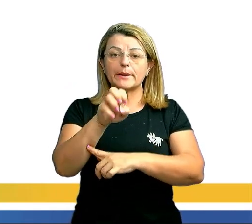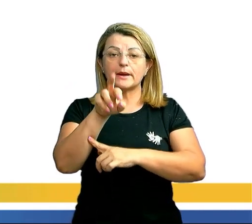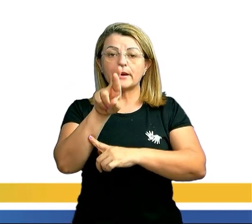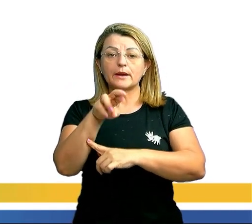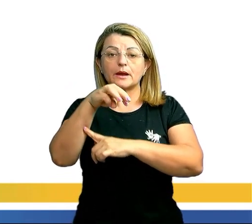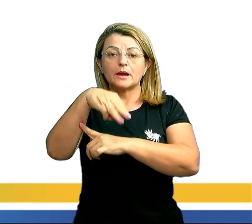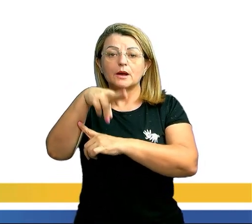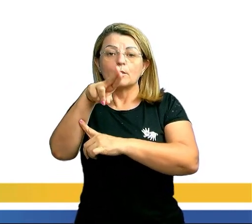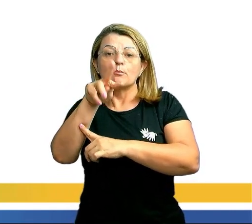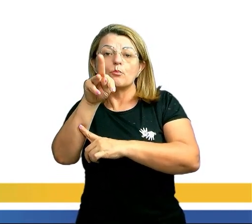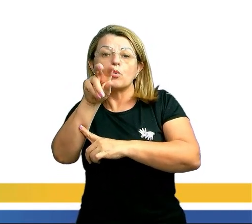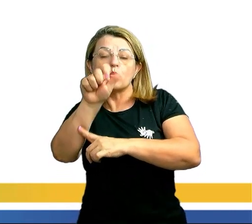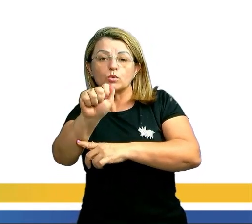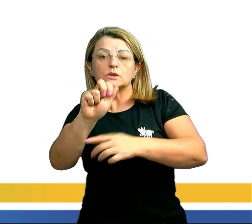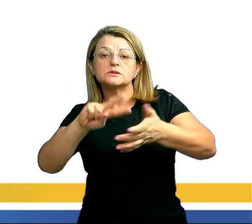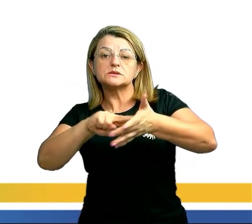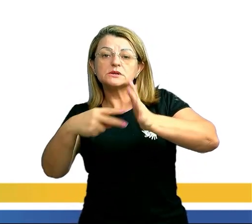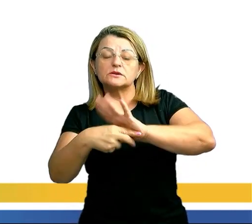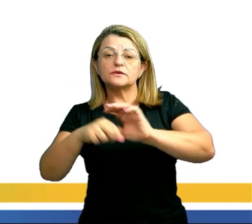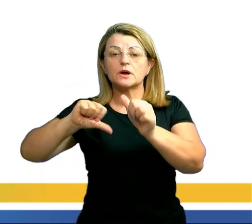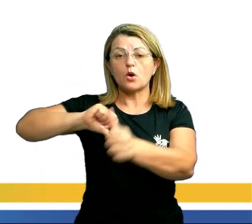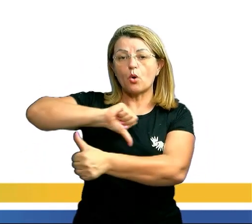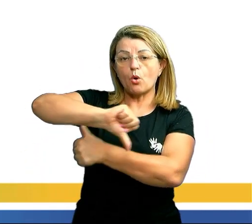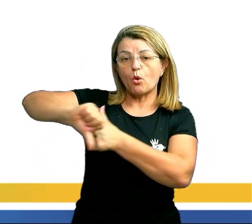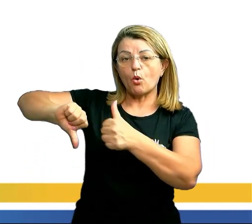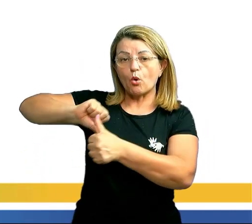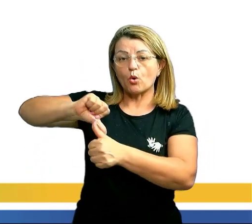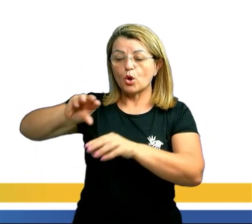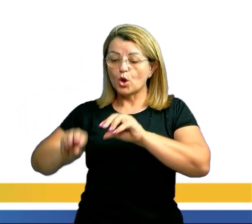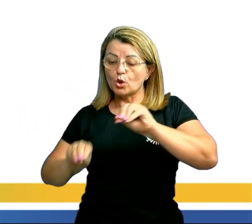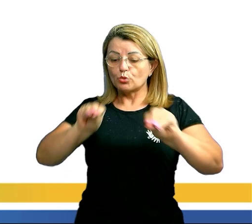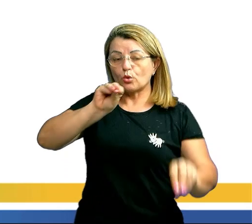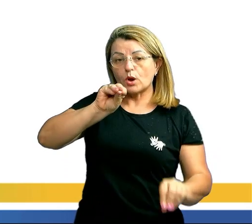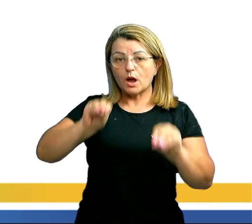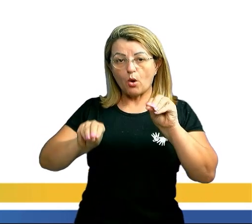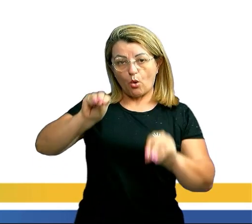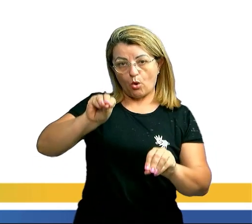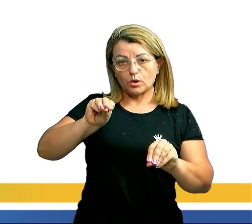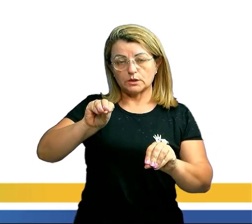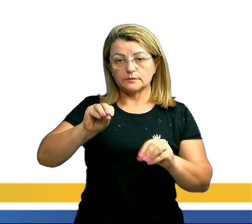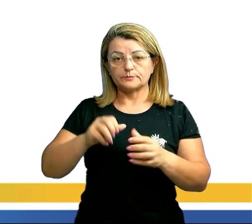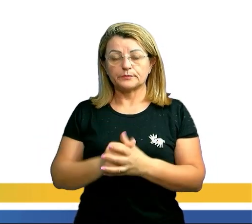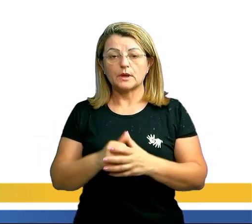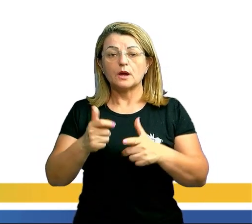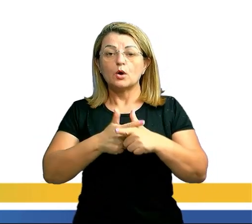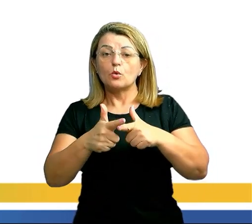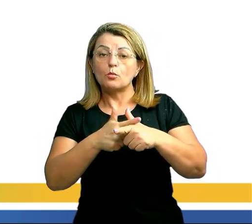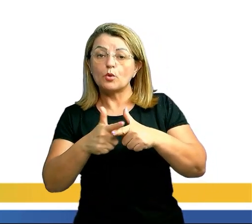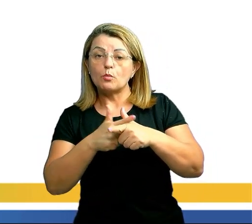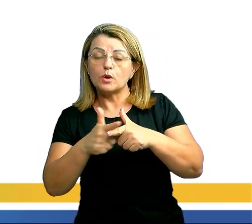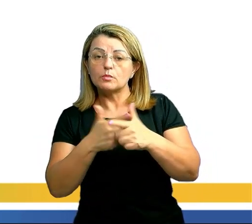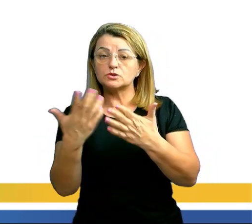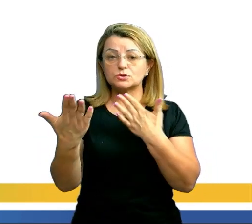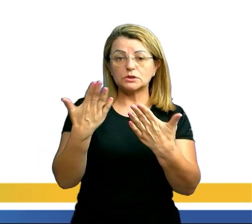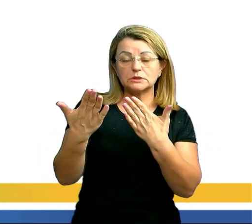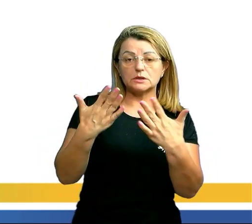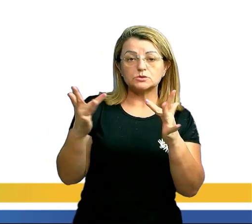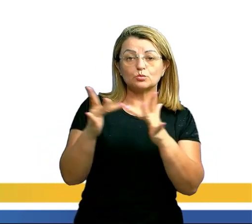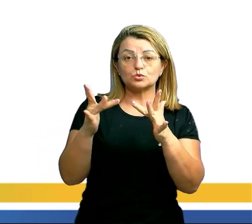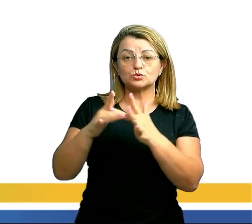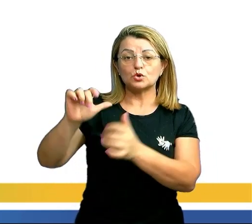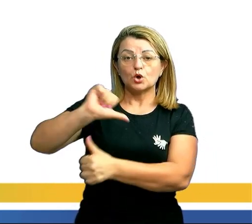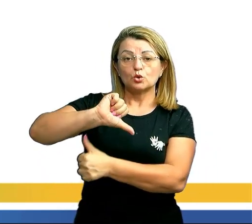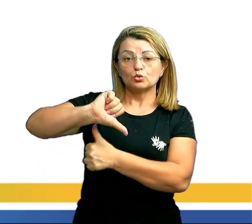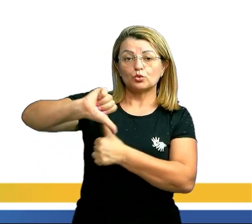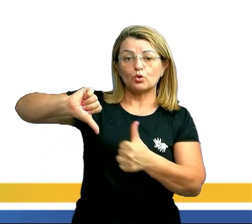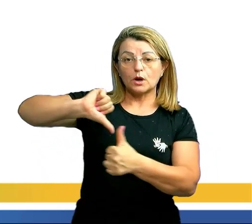permutação é trocar a ordem dos elementos entre si. E nos problemas de análise combinatória, significa trocar os